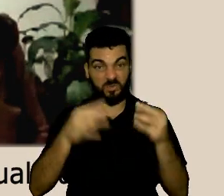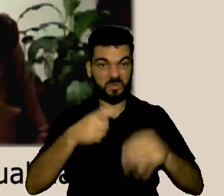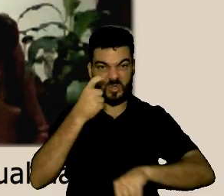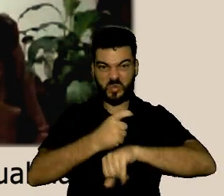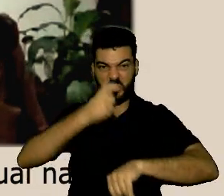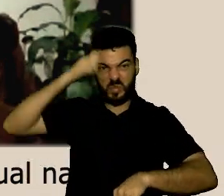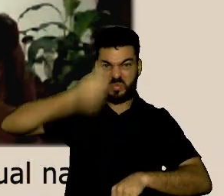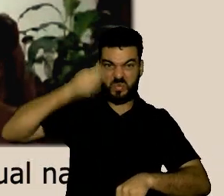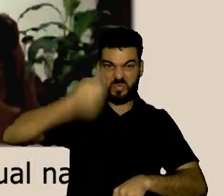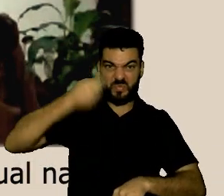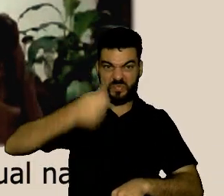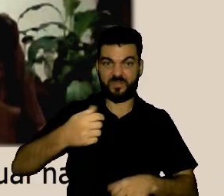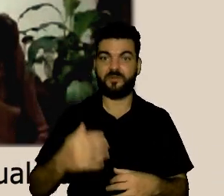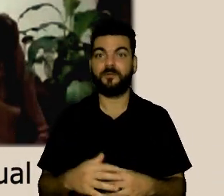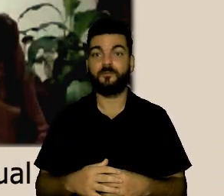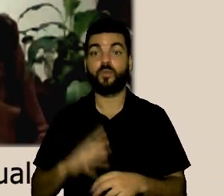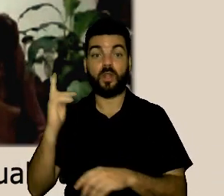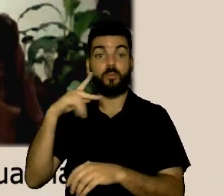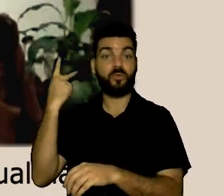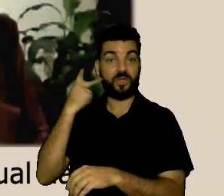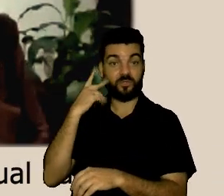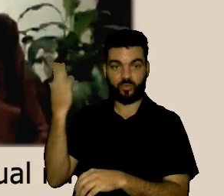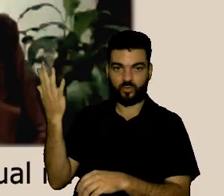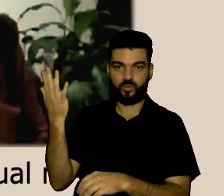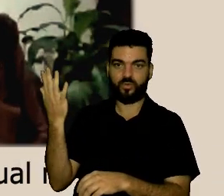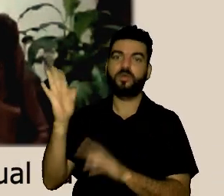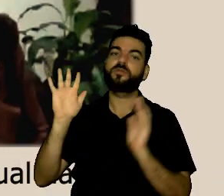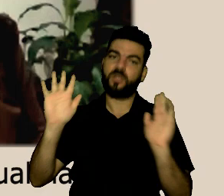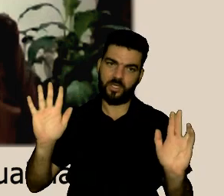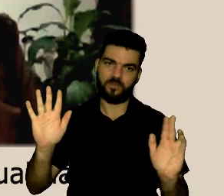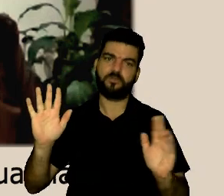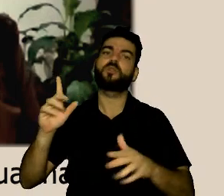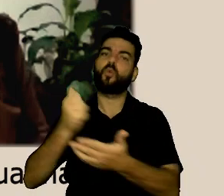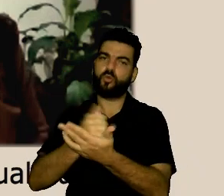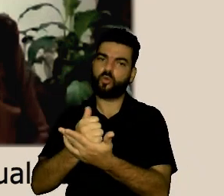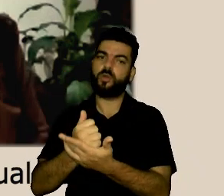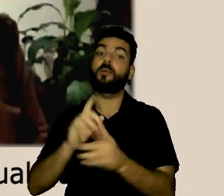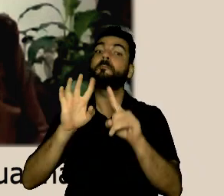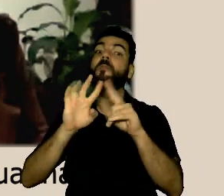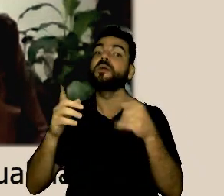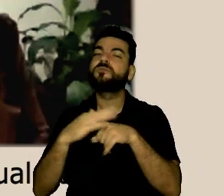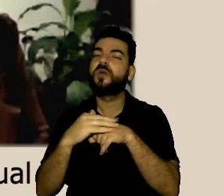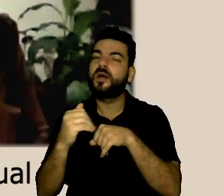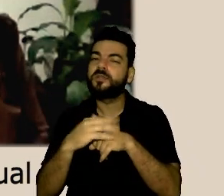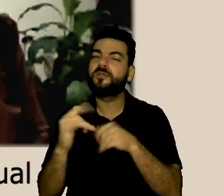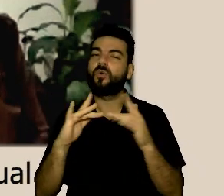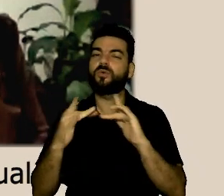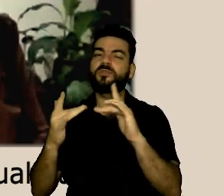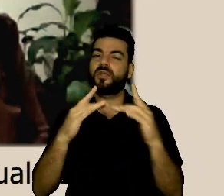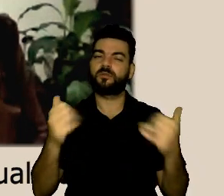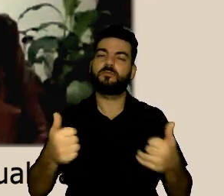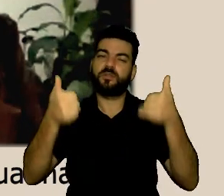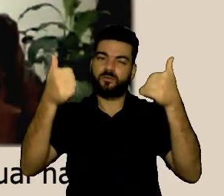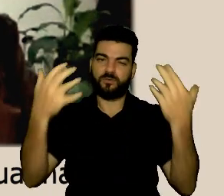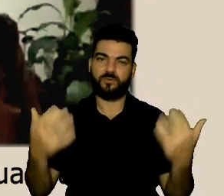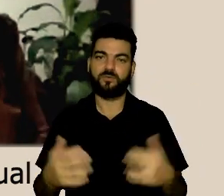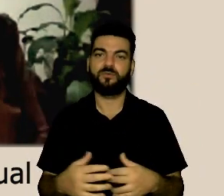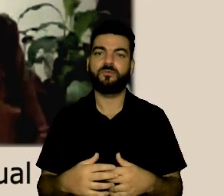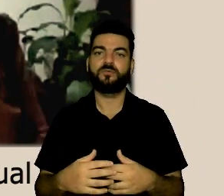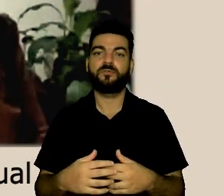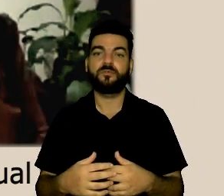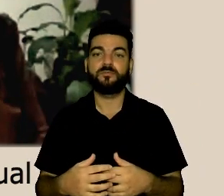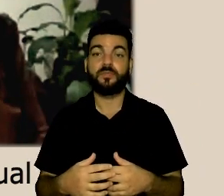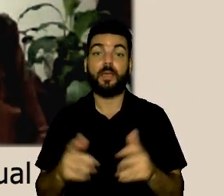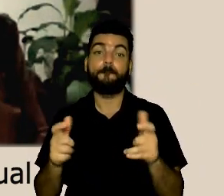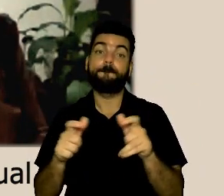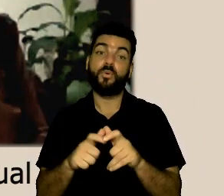o procurador da República claro que gera o seu gabinete mas ele tem uma relação mais próxima com os servidores são menos